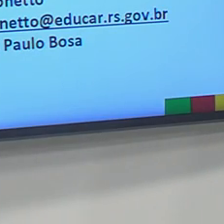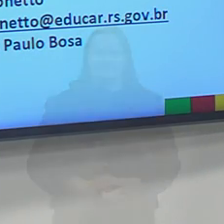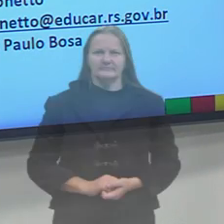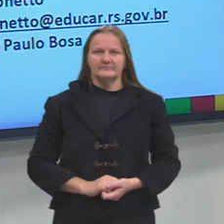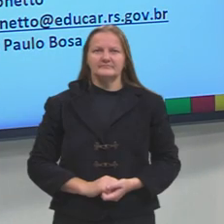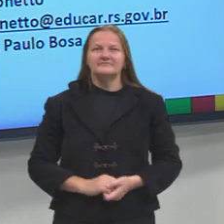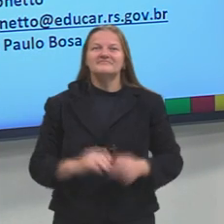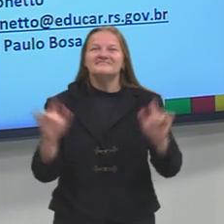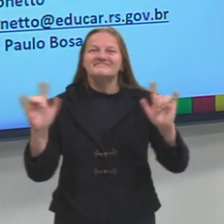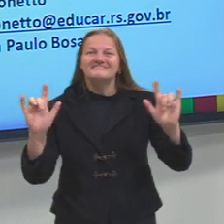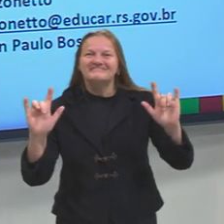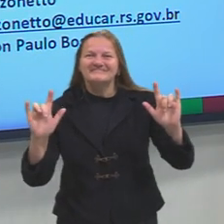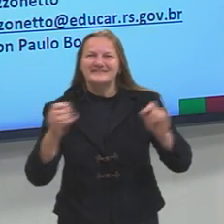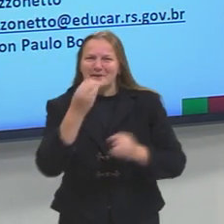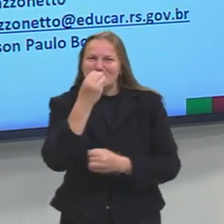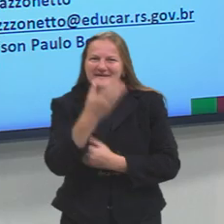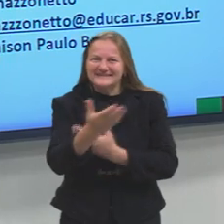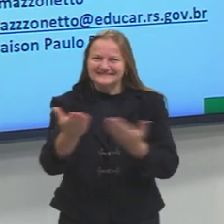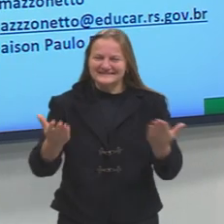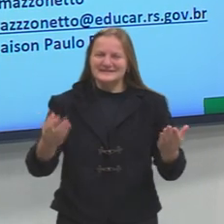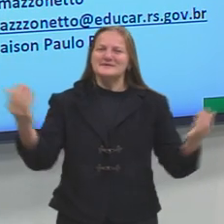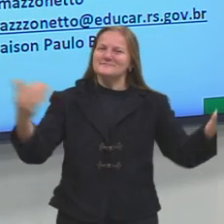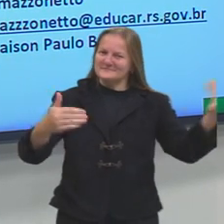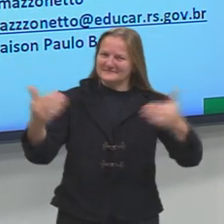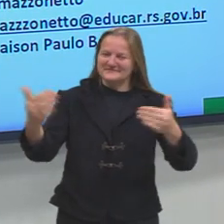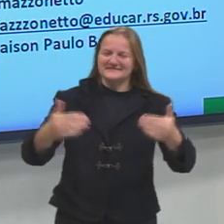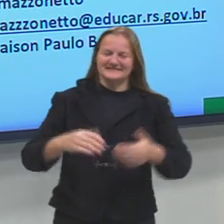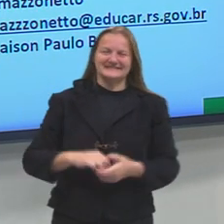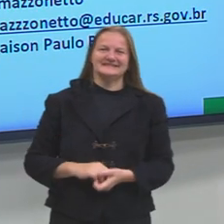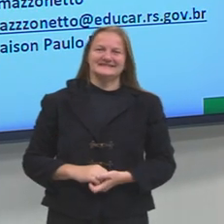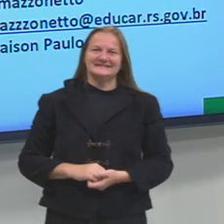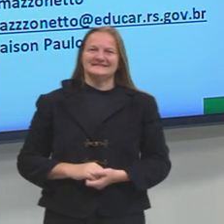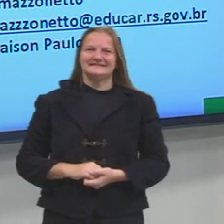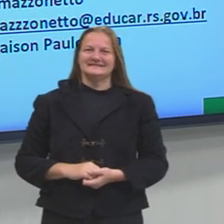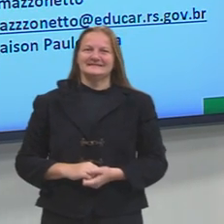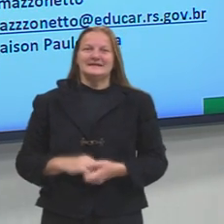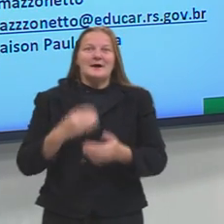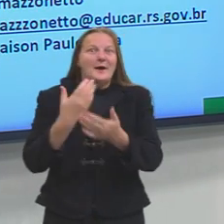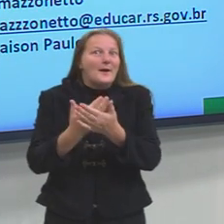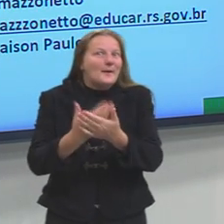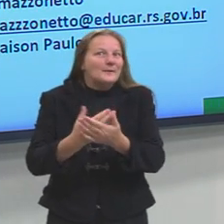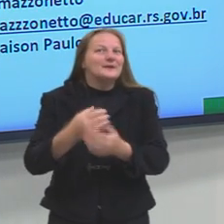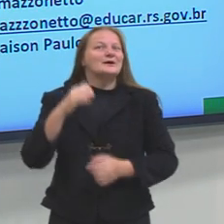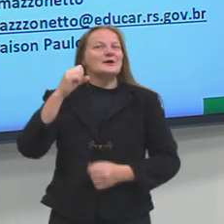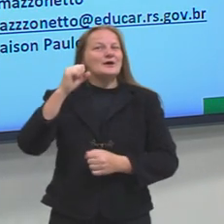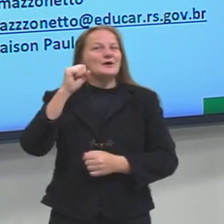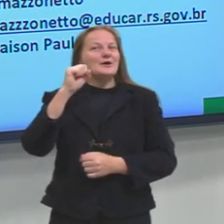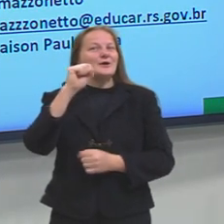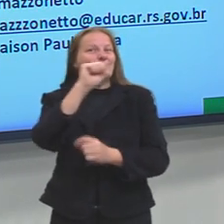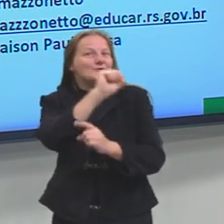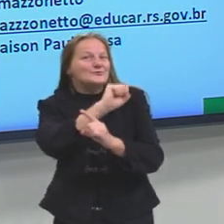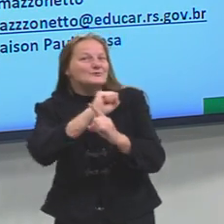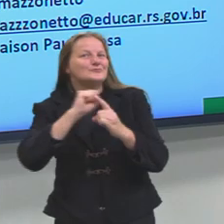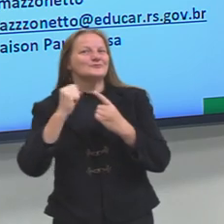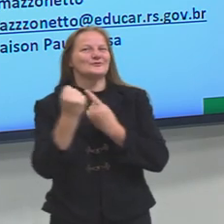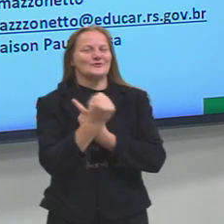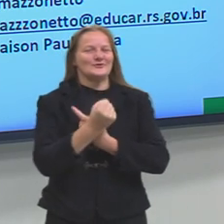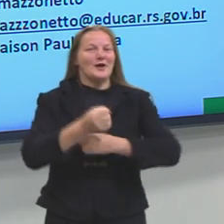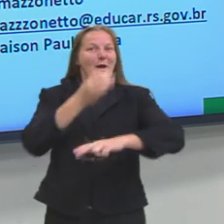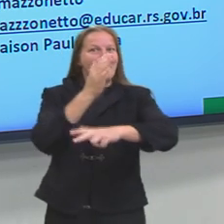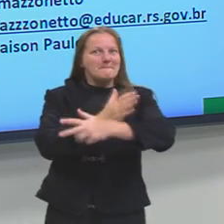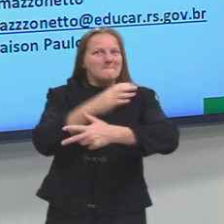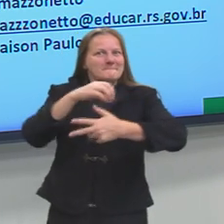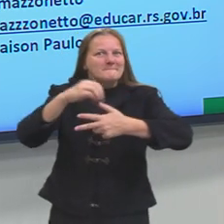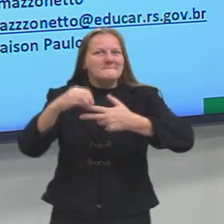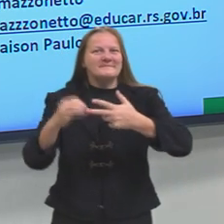Fala aí rapaziada, tudo bem? Seja bem-vindo, seja bem-vinda para mais uma aula de Sociologia do Pré-ENEM